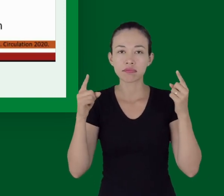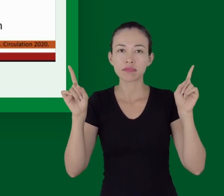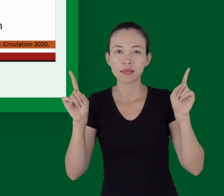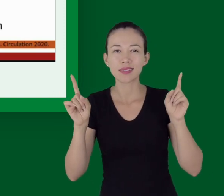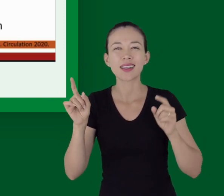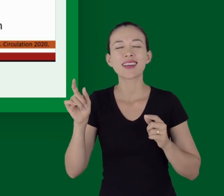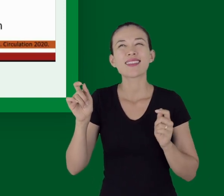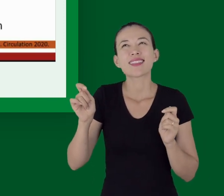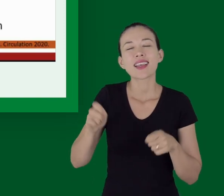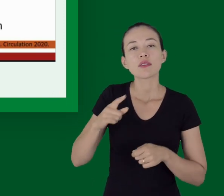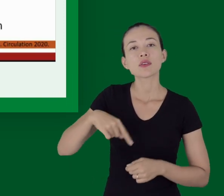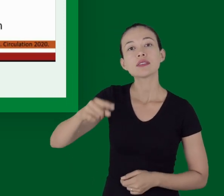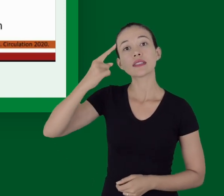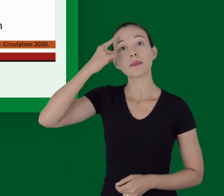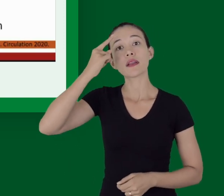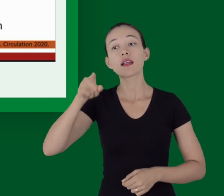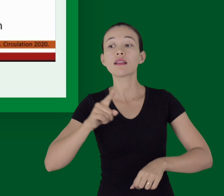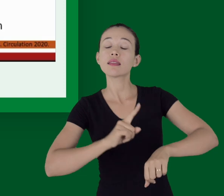a animação.